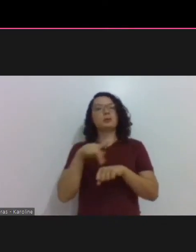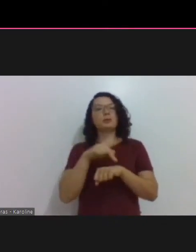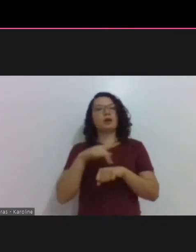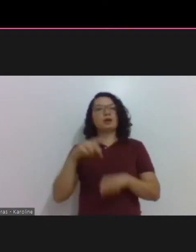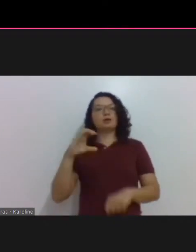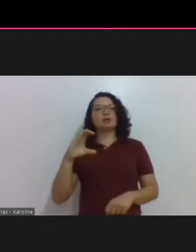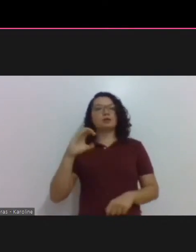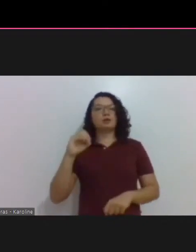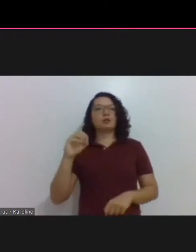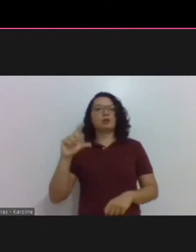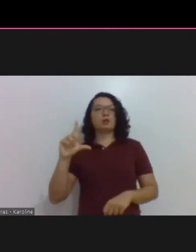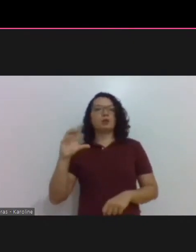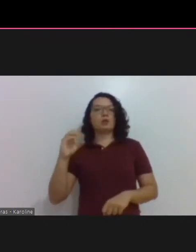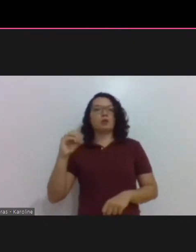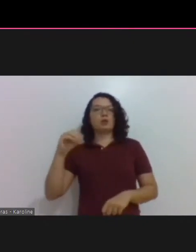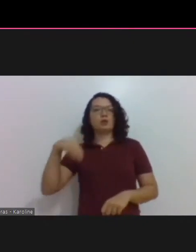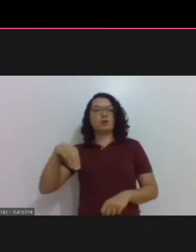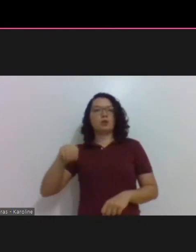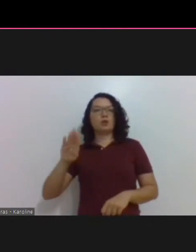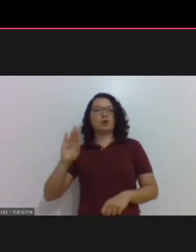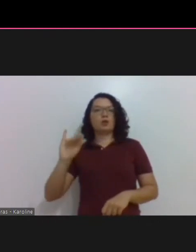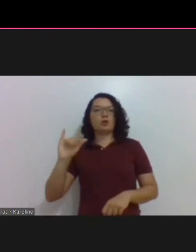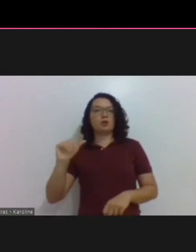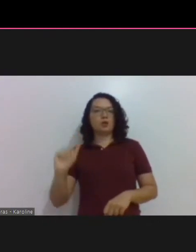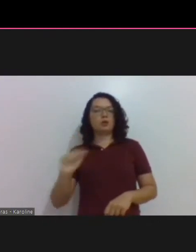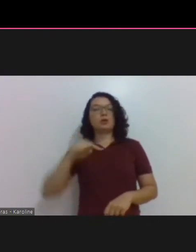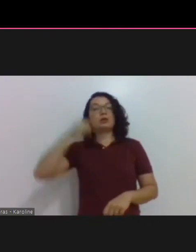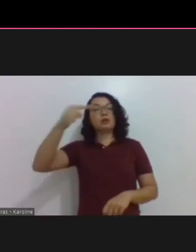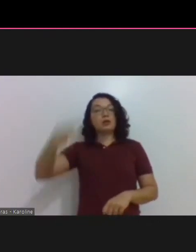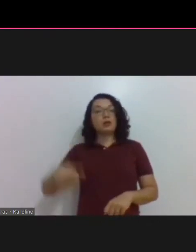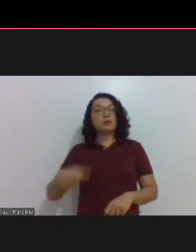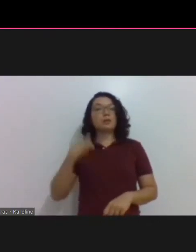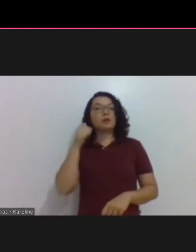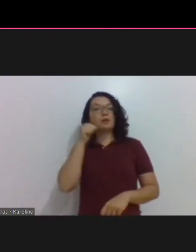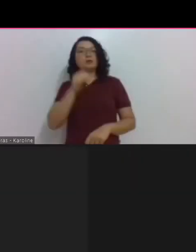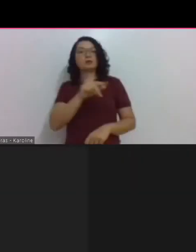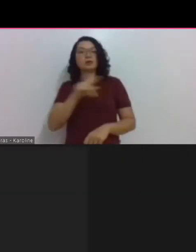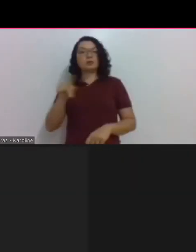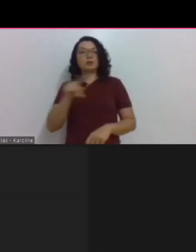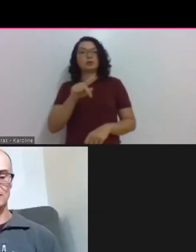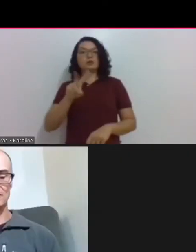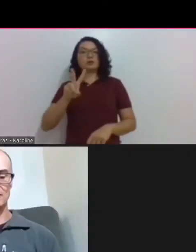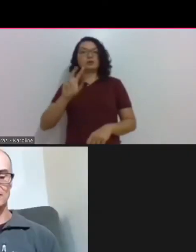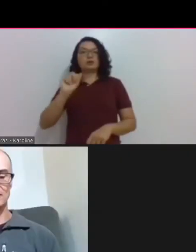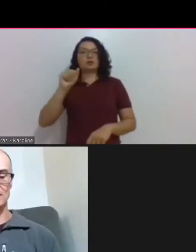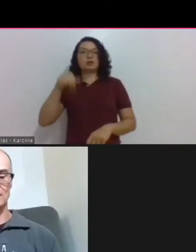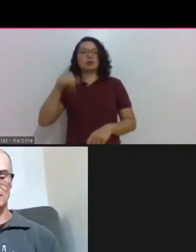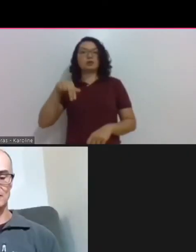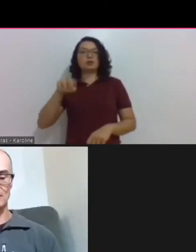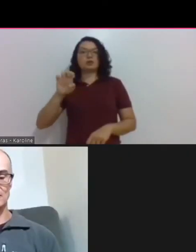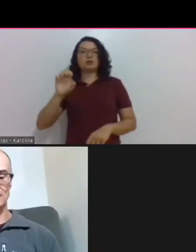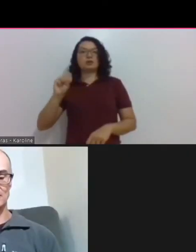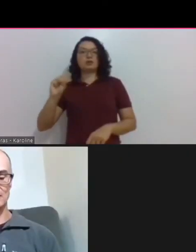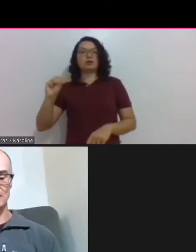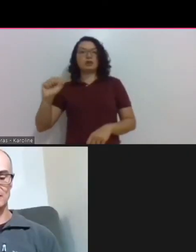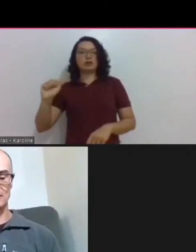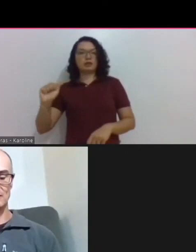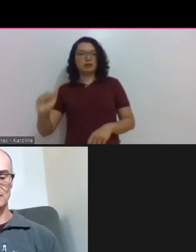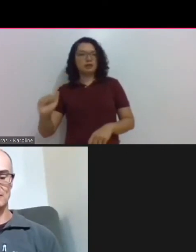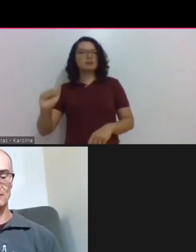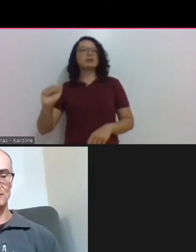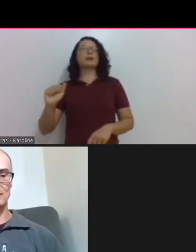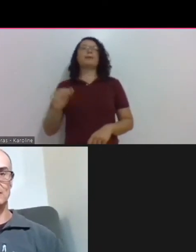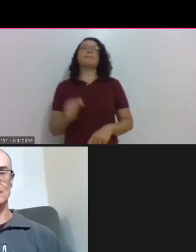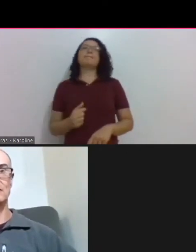falar, e logo em seguida a professora Vanessa Gomes da Silva, da FEC Unicamp. Vou fazer uma breve introdução, falando um